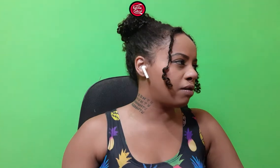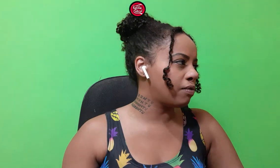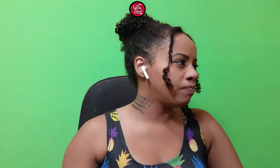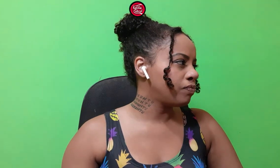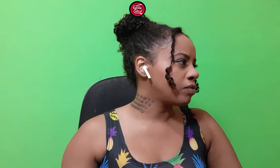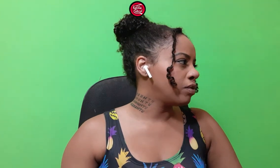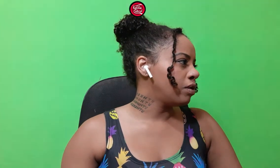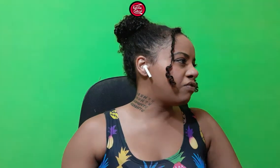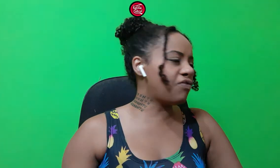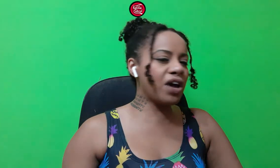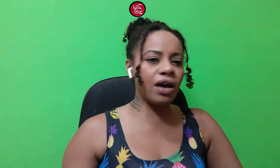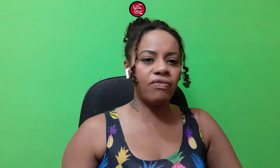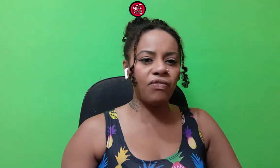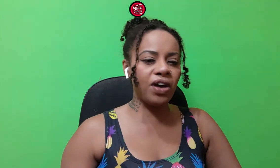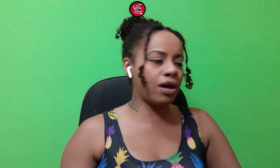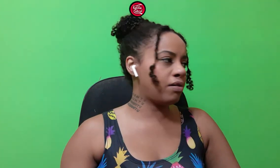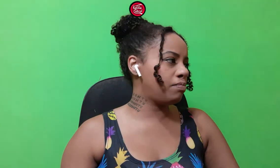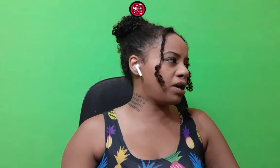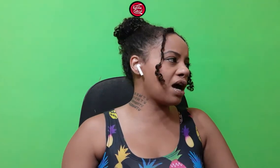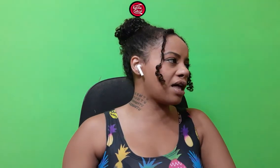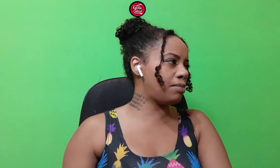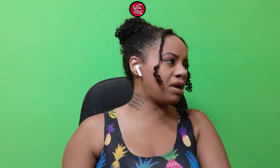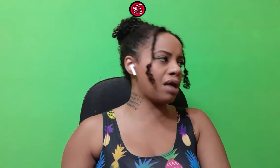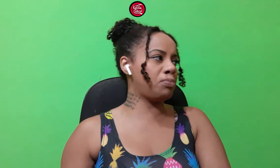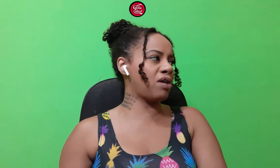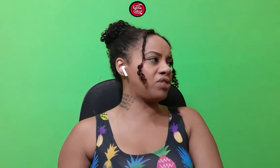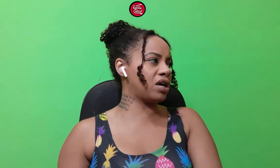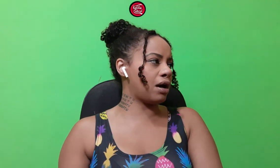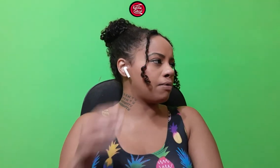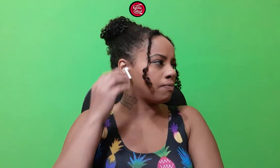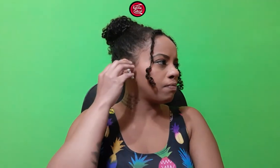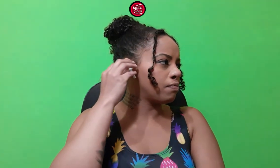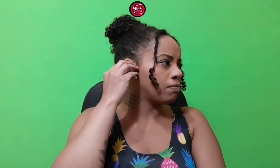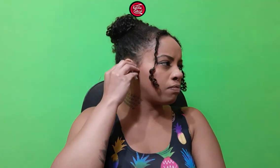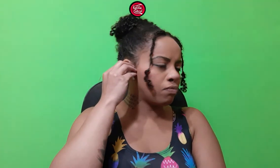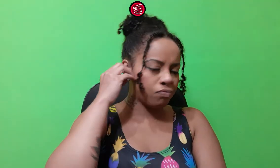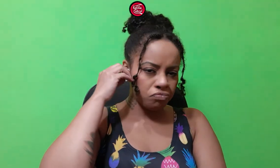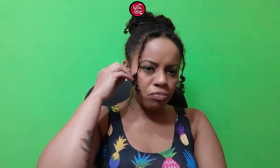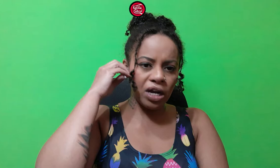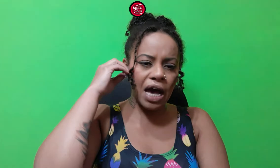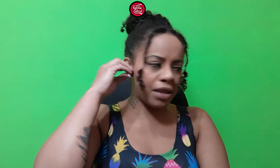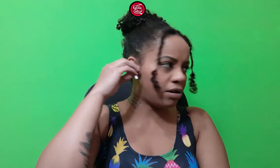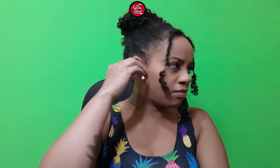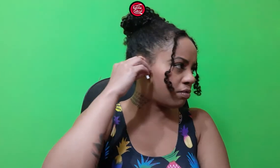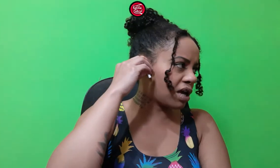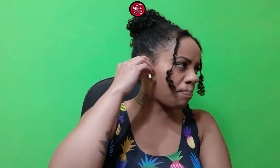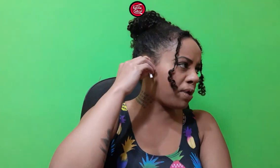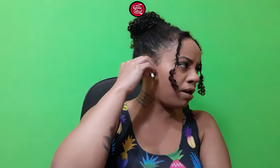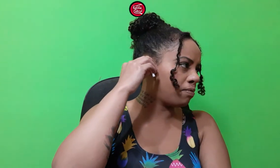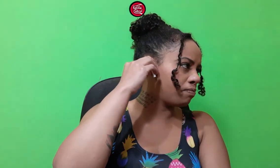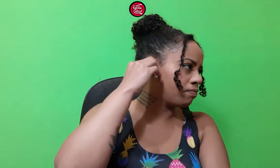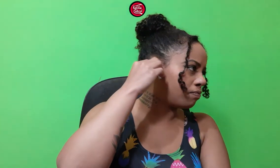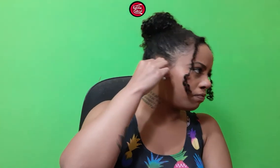destruir. Vou ver, vou ver. Obrigada, obrigada por avisar. Obrigada.